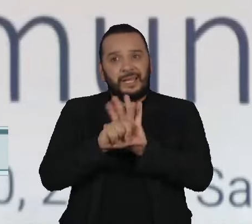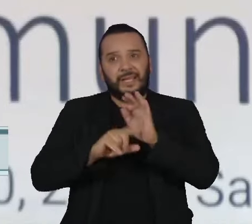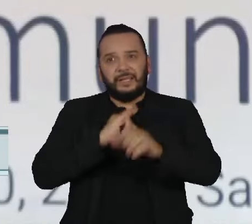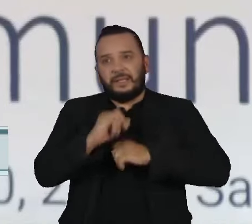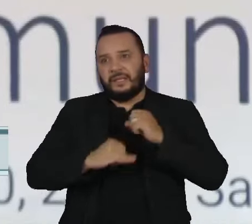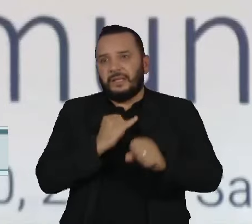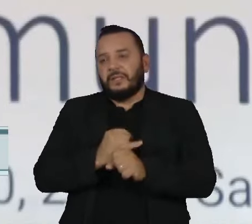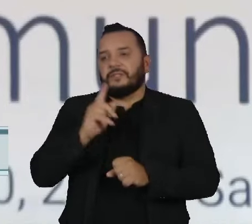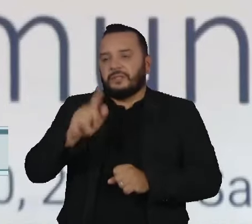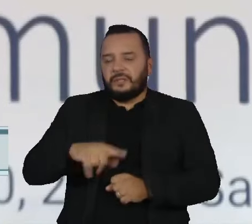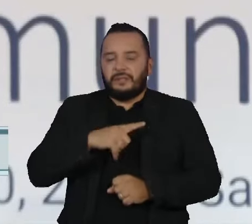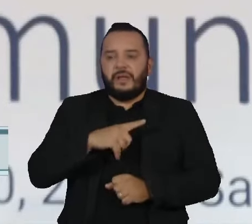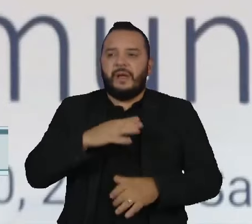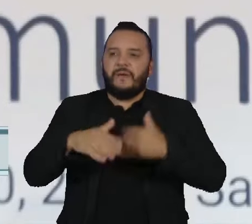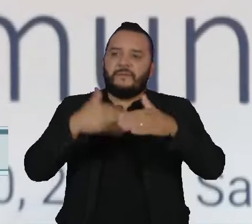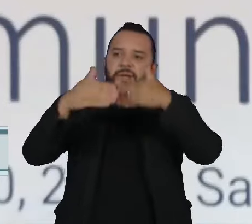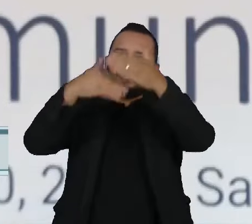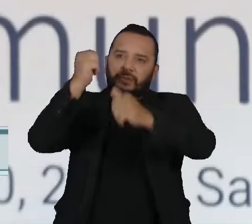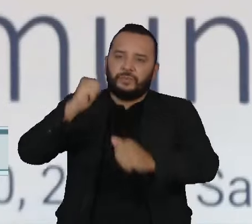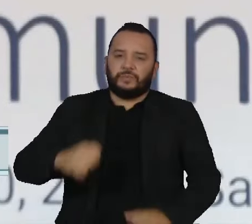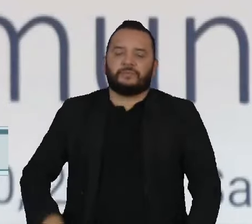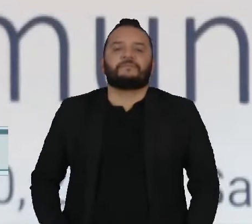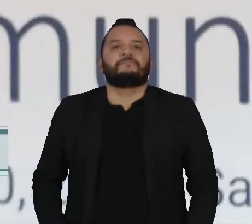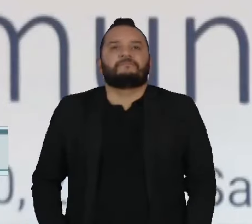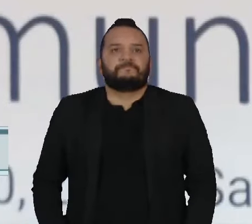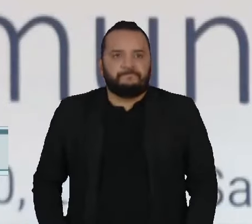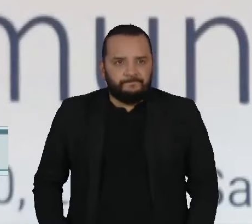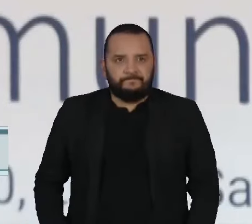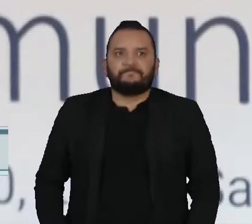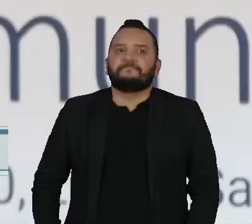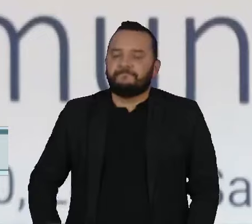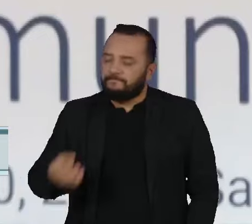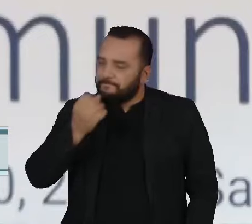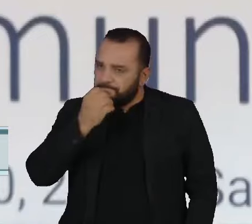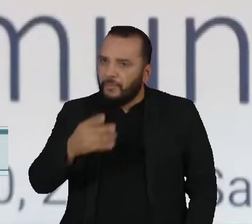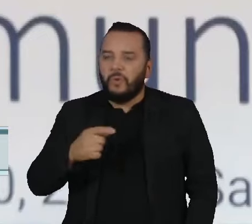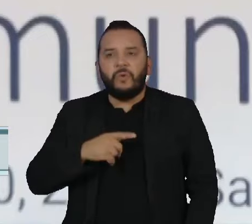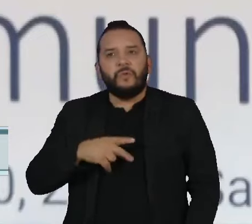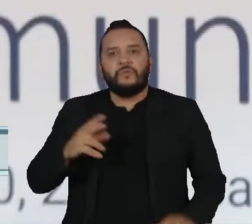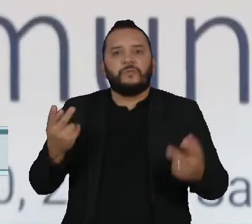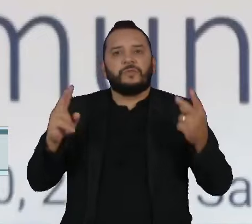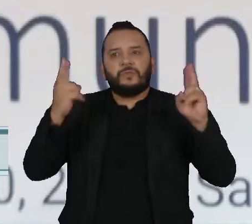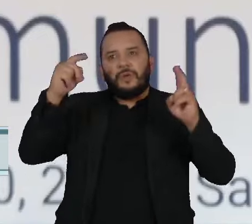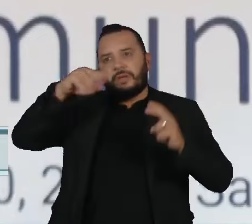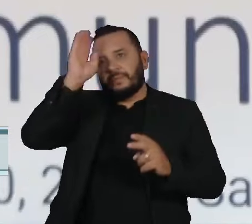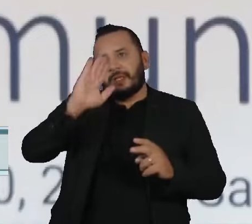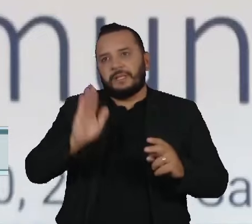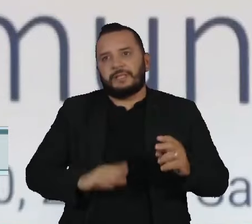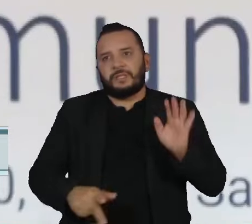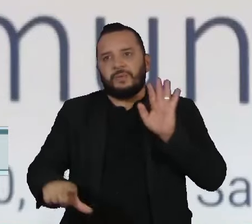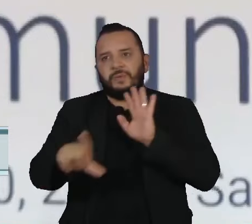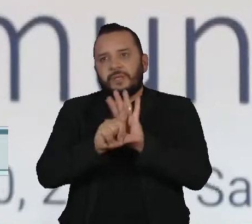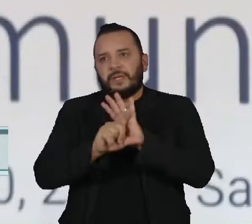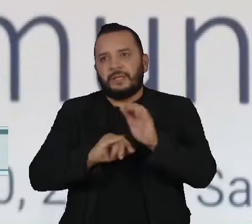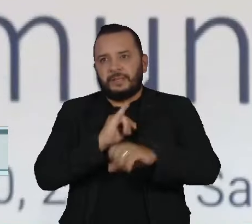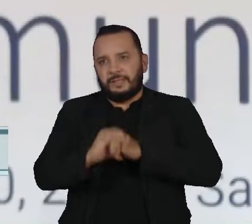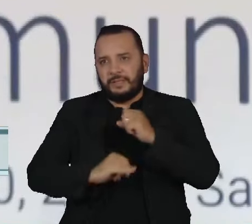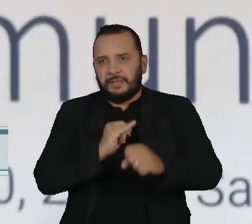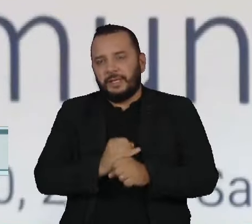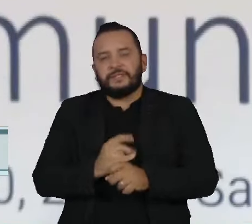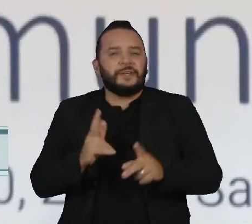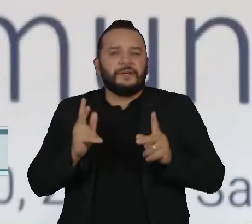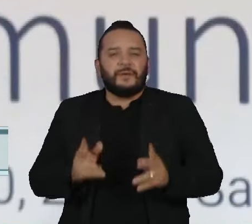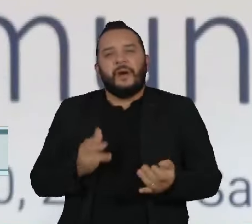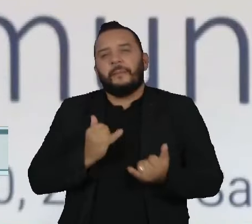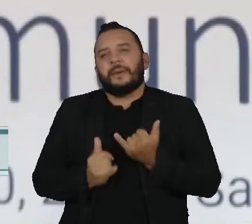penso que esse é um grande marco legal, uma grande conquista brasileira, uma espécie de constituição da internet,